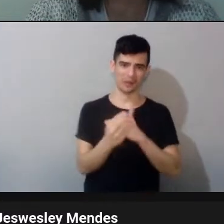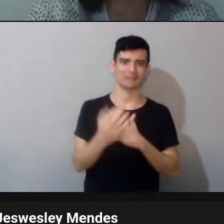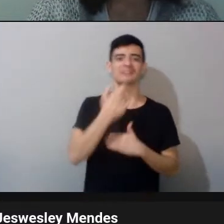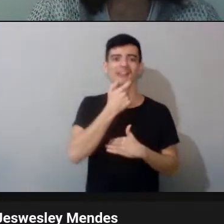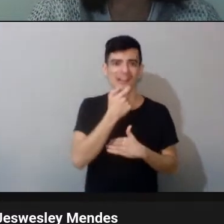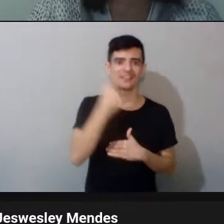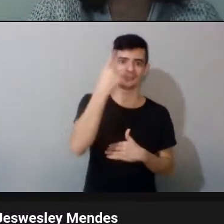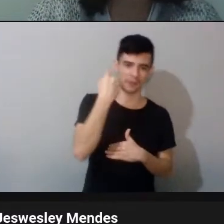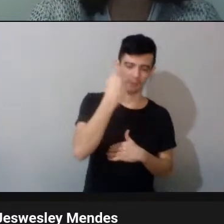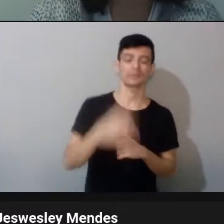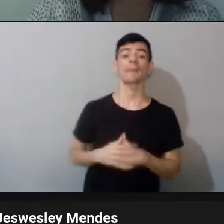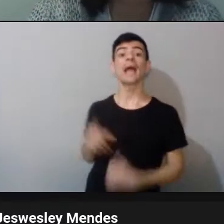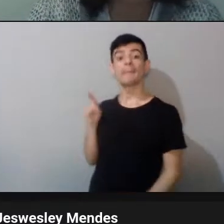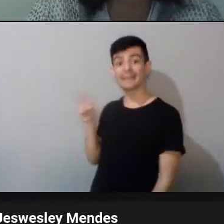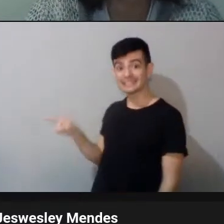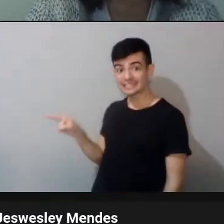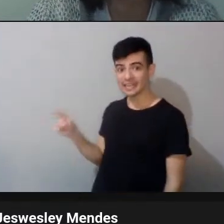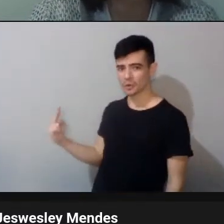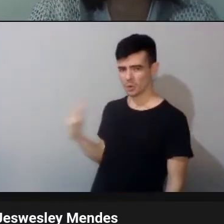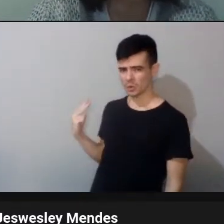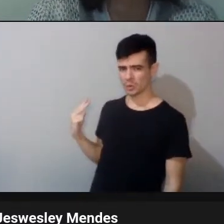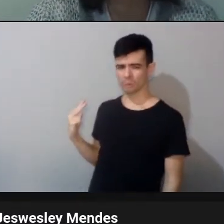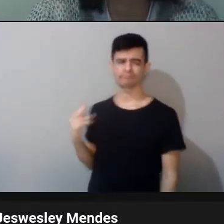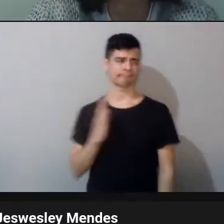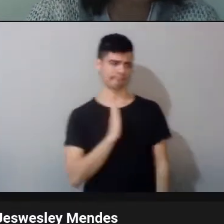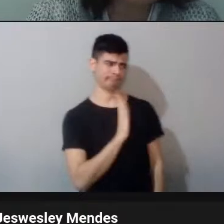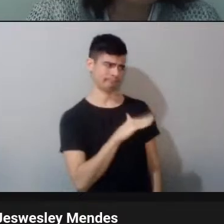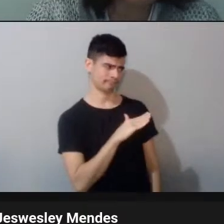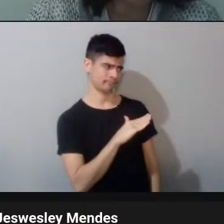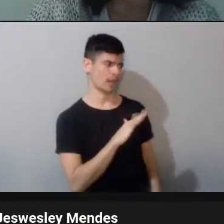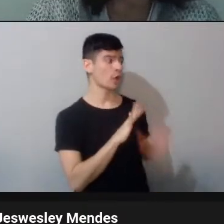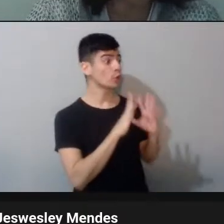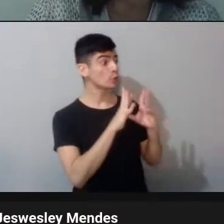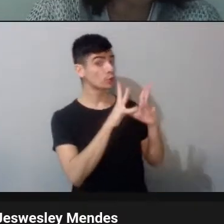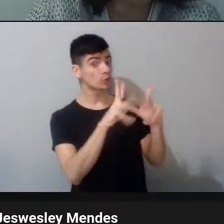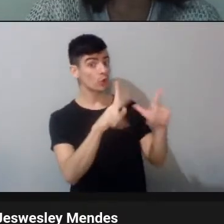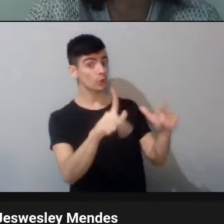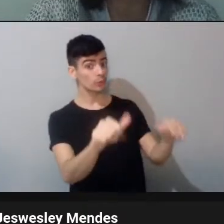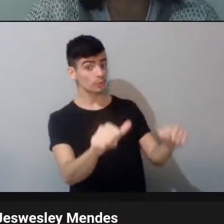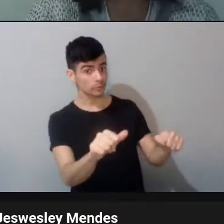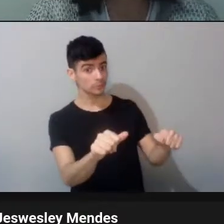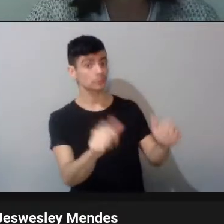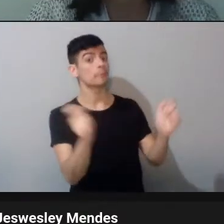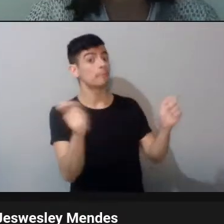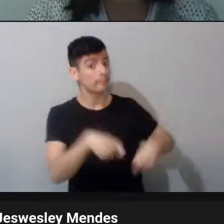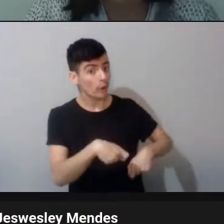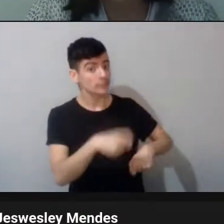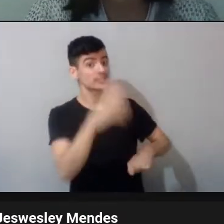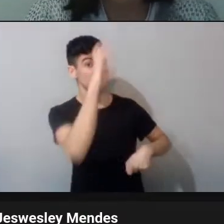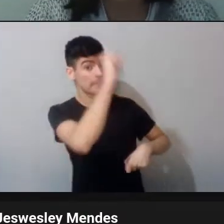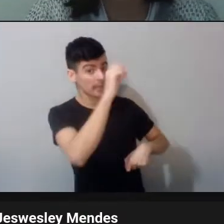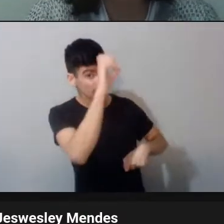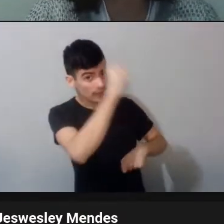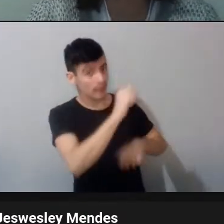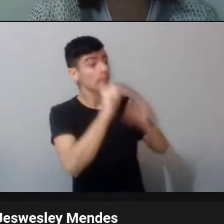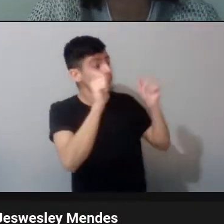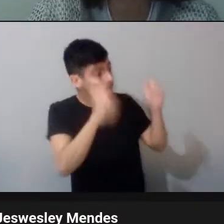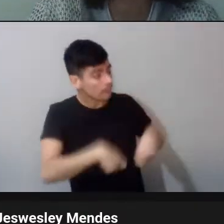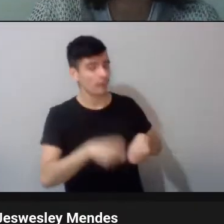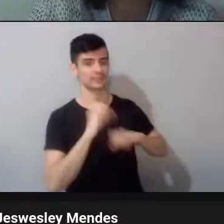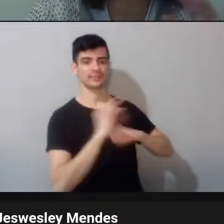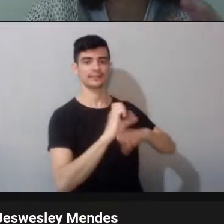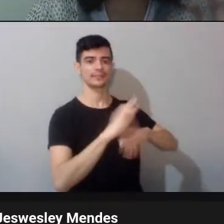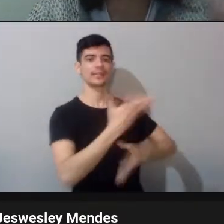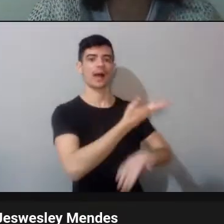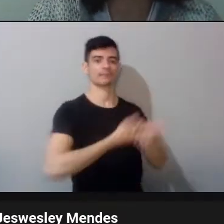quem sabe, todo mundo tem que ensinar, e todo mundo tem que aprender. Se a gente separar, aí as pessoas